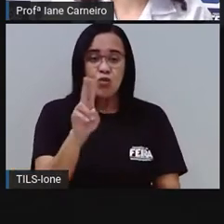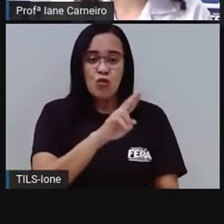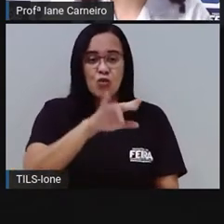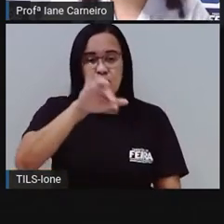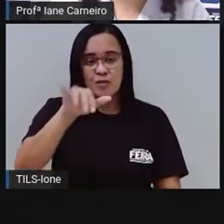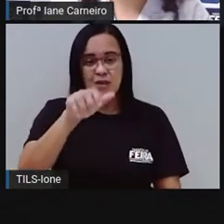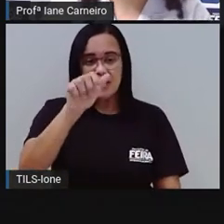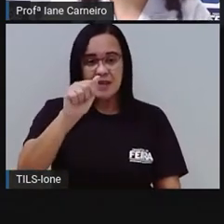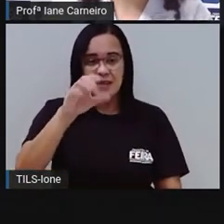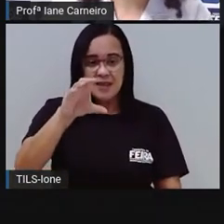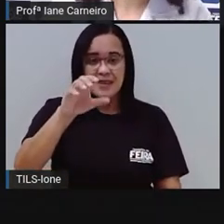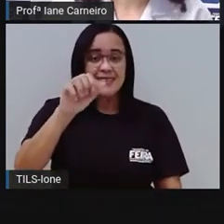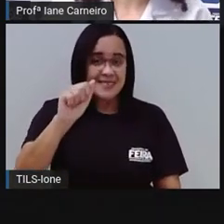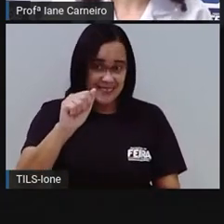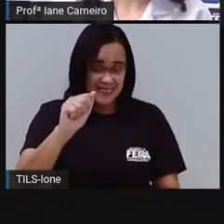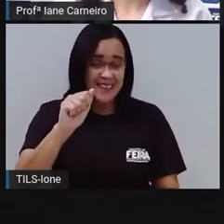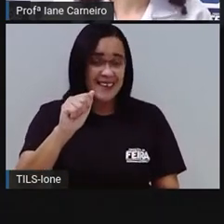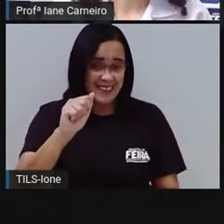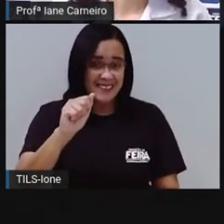Quem aí gosta de jaca?